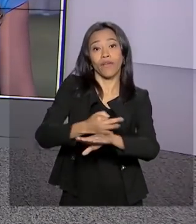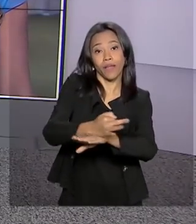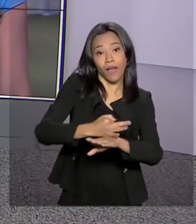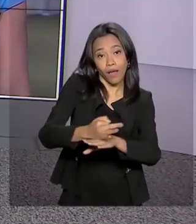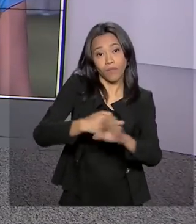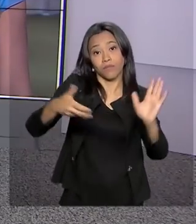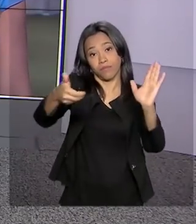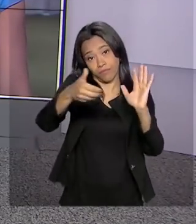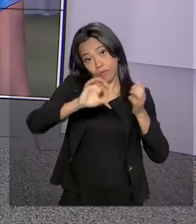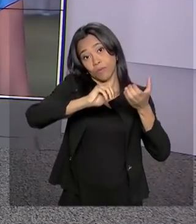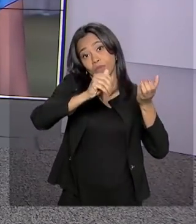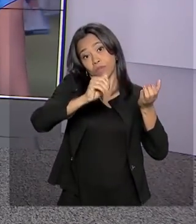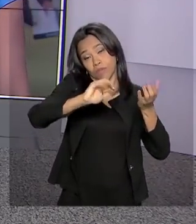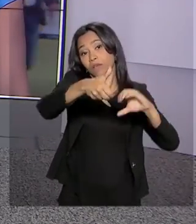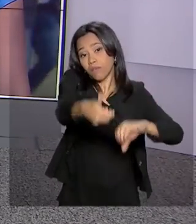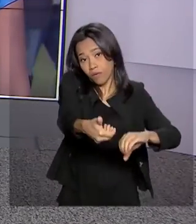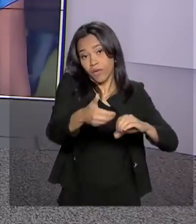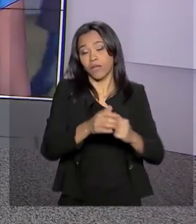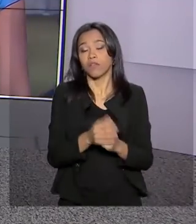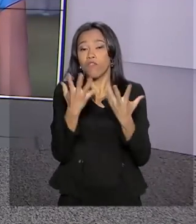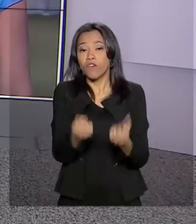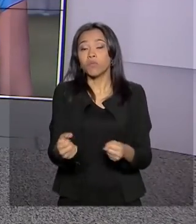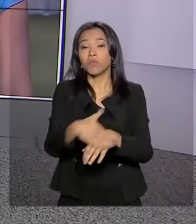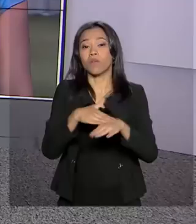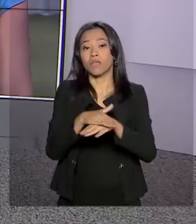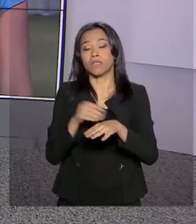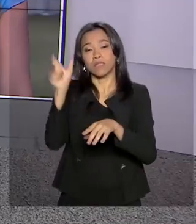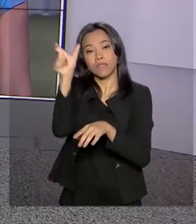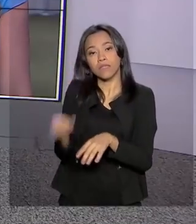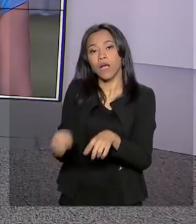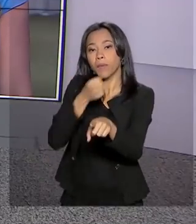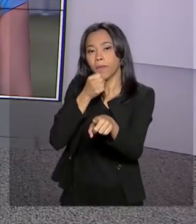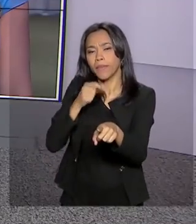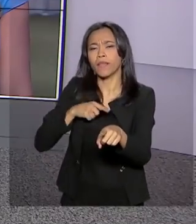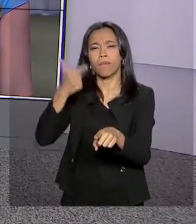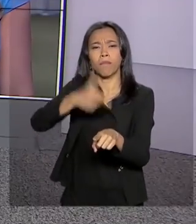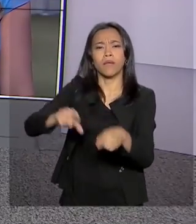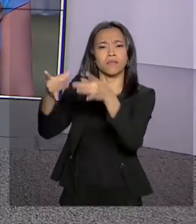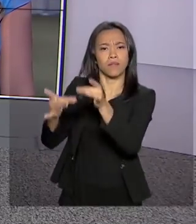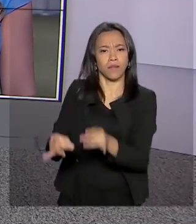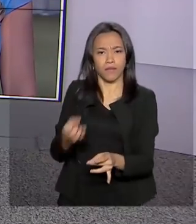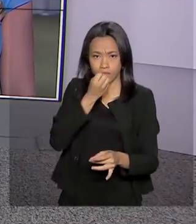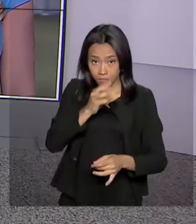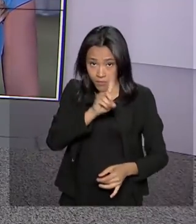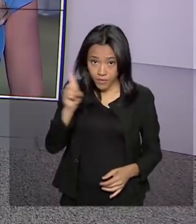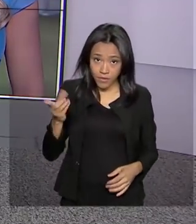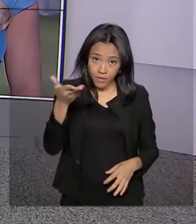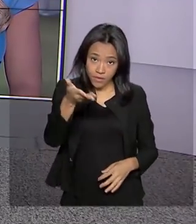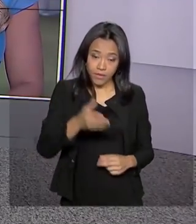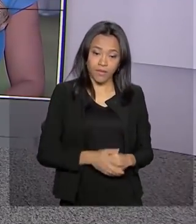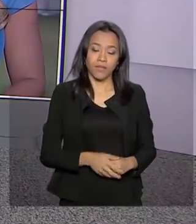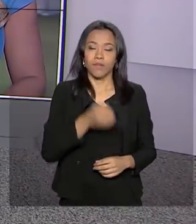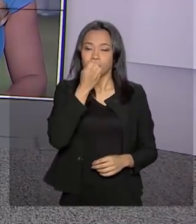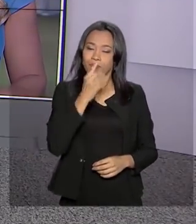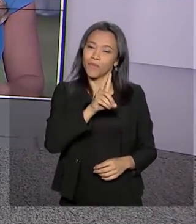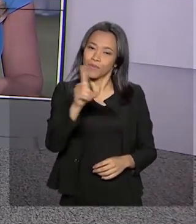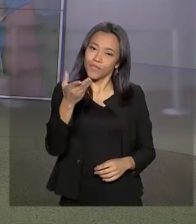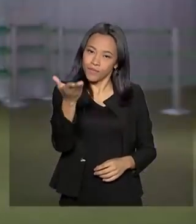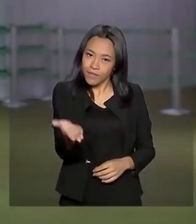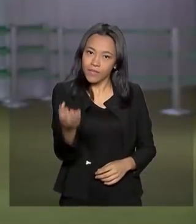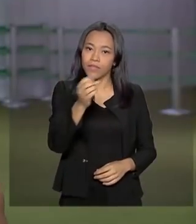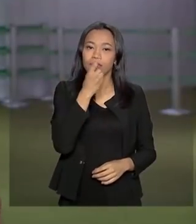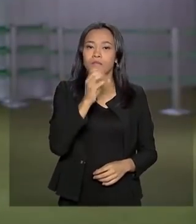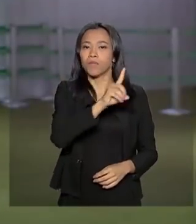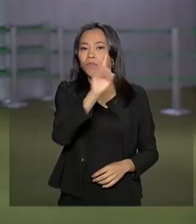continuam. A gente vai conversar agora com a repórter Selma Dias, que tem mais detalhes para a gente. Olá, Selma. Bom dia. Bem, Carla. Bom dia a você e a todos.